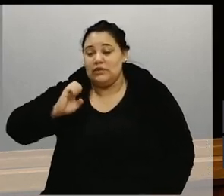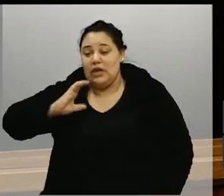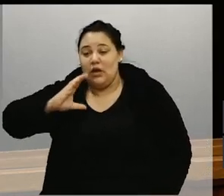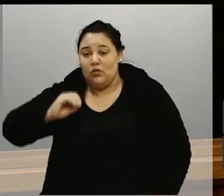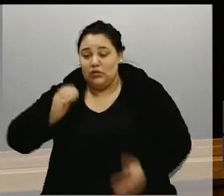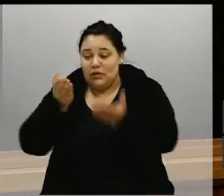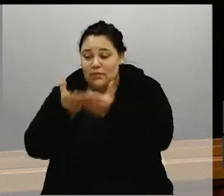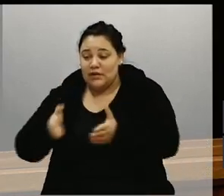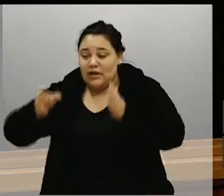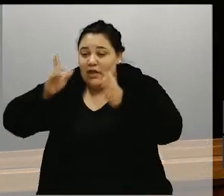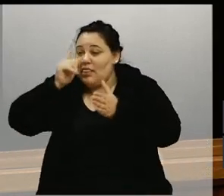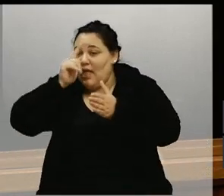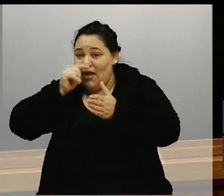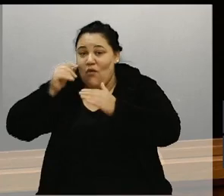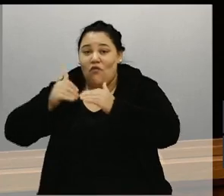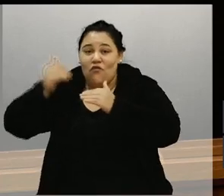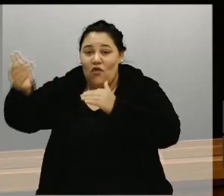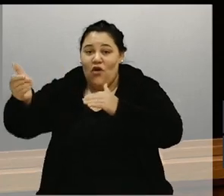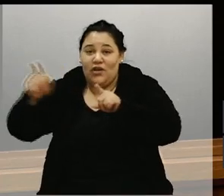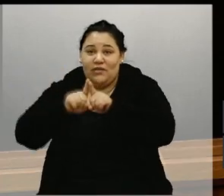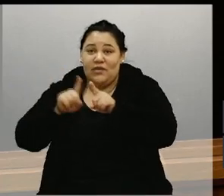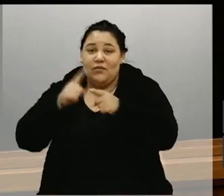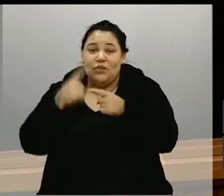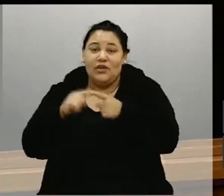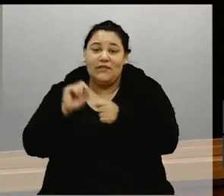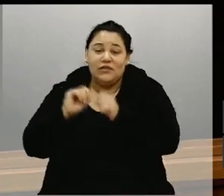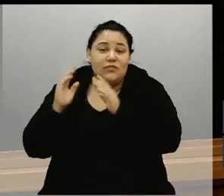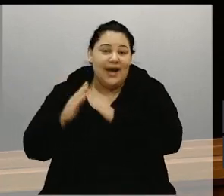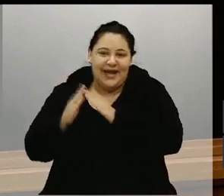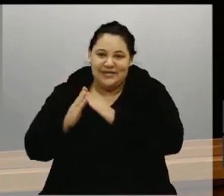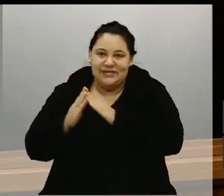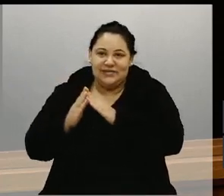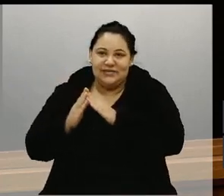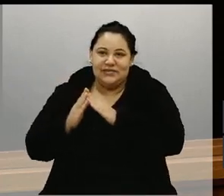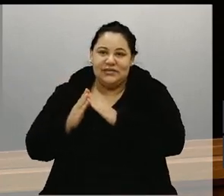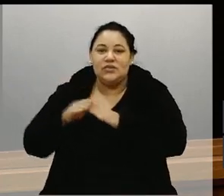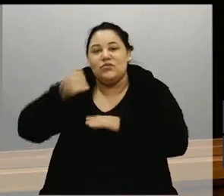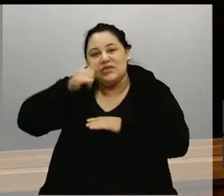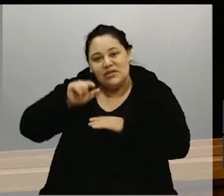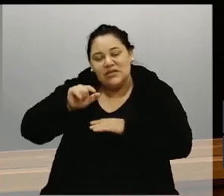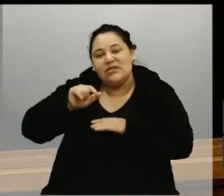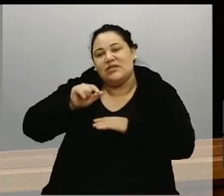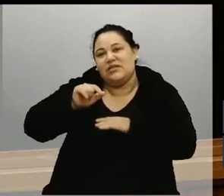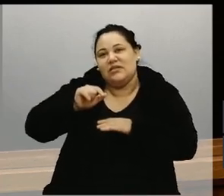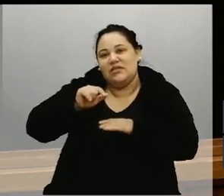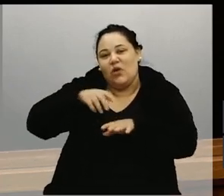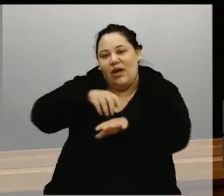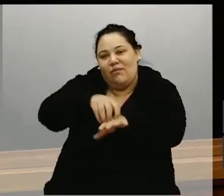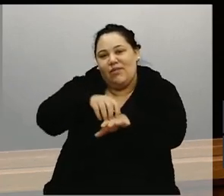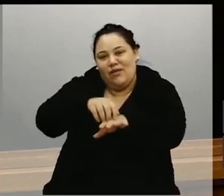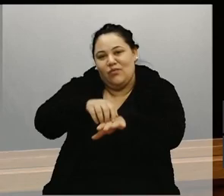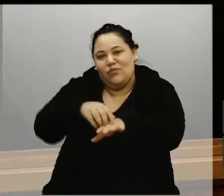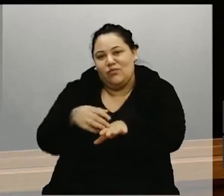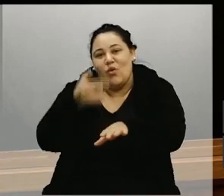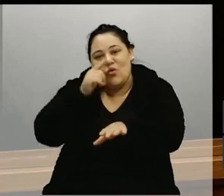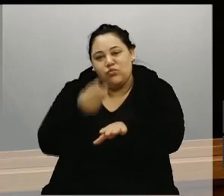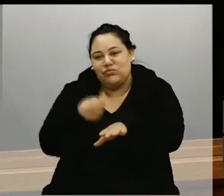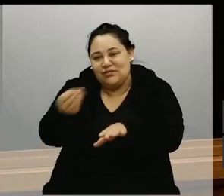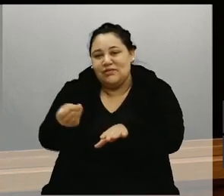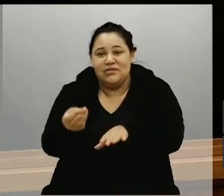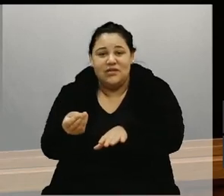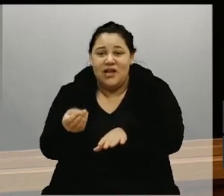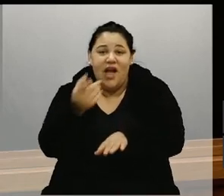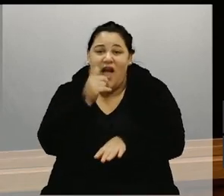cisterna, porque é feita numa casa, então mesmo que o caminhão abasteça, ela não dura mais do que um dia,